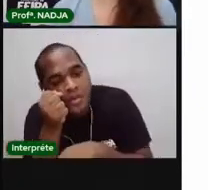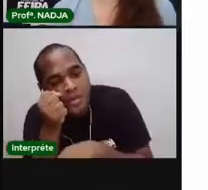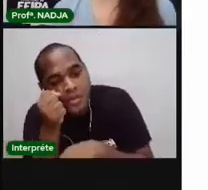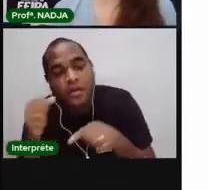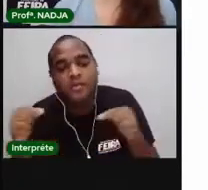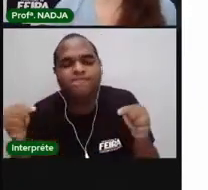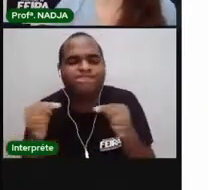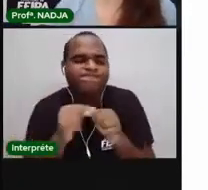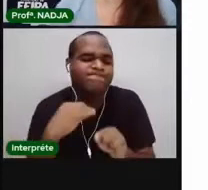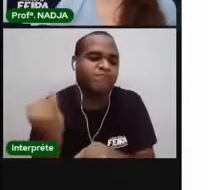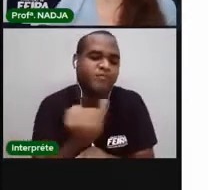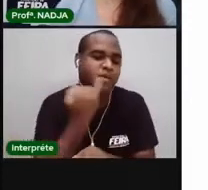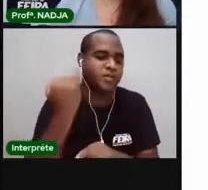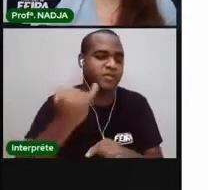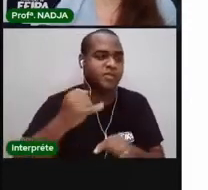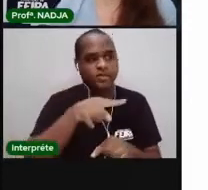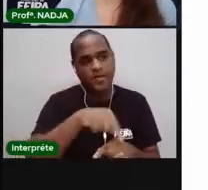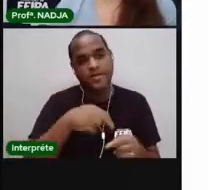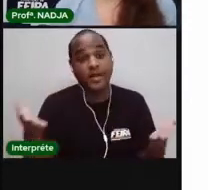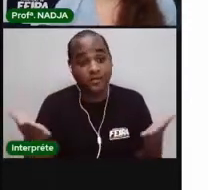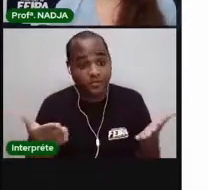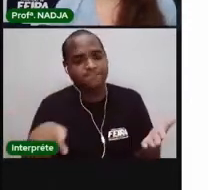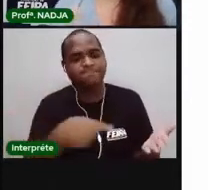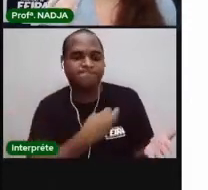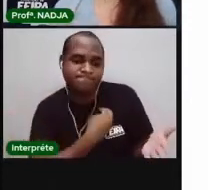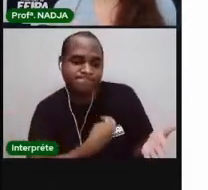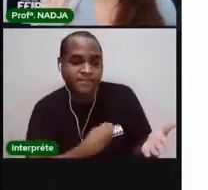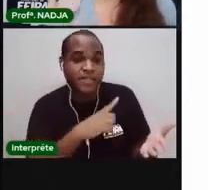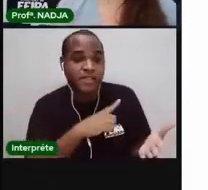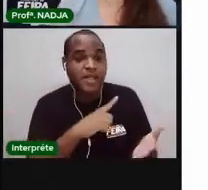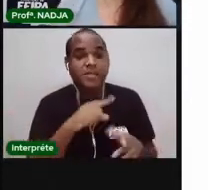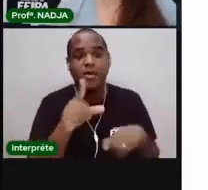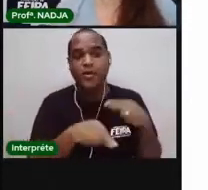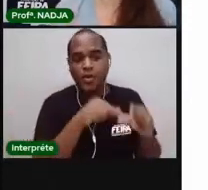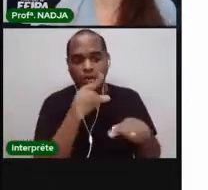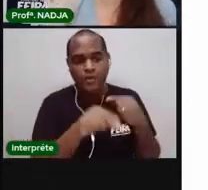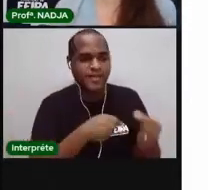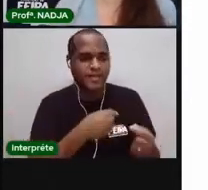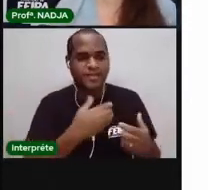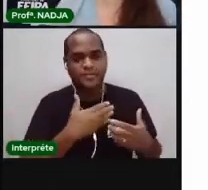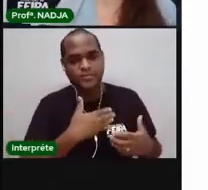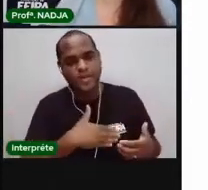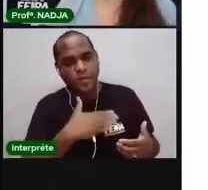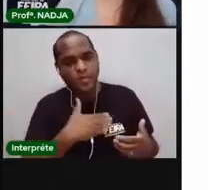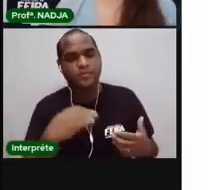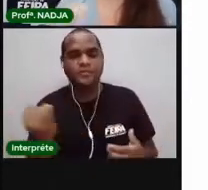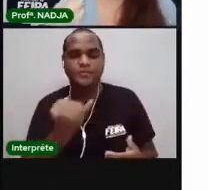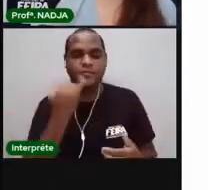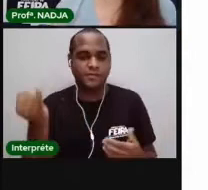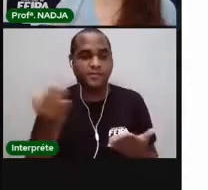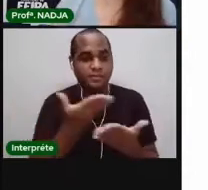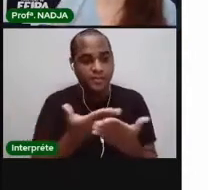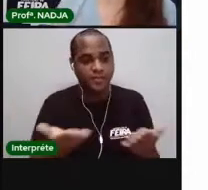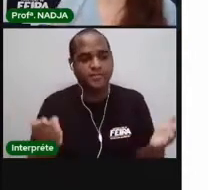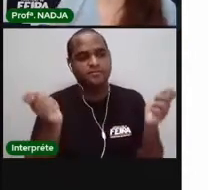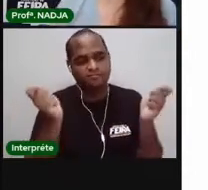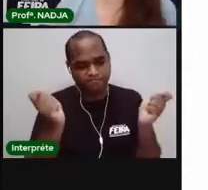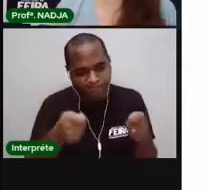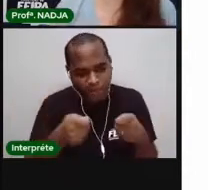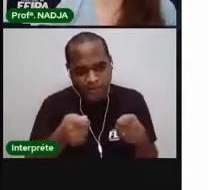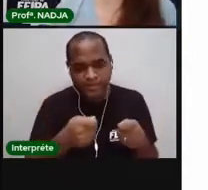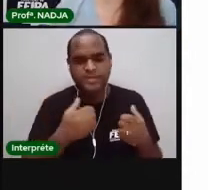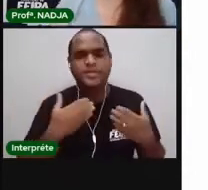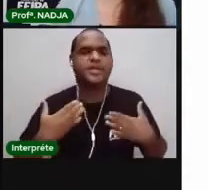estudo, ele precisa ser adequado para esse momento. Escolha um local mais calmo que for possível para você. Sossegado,